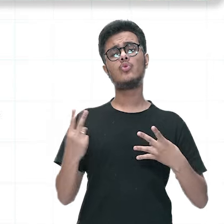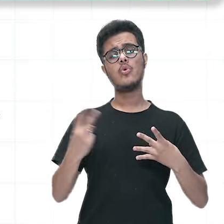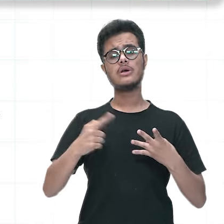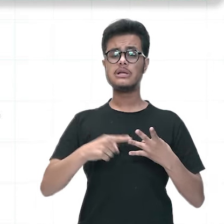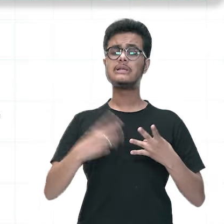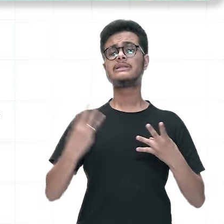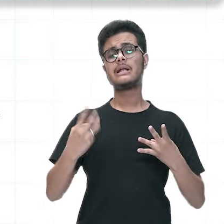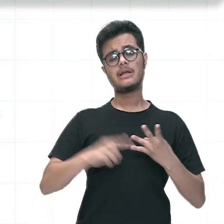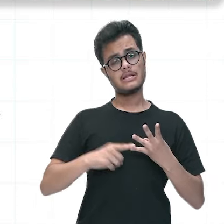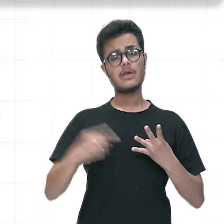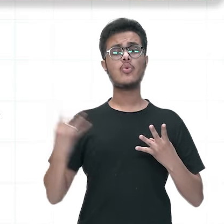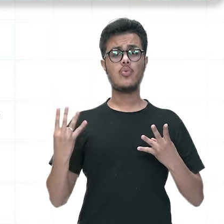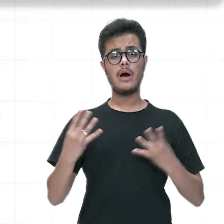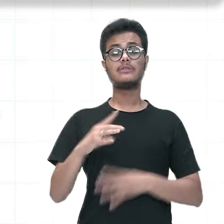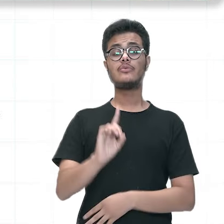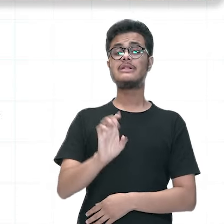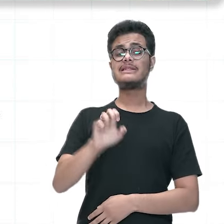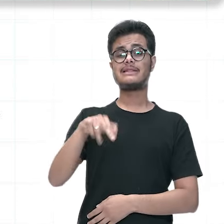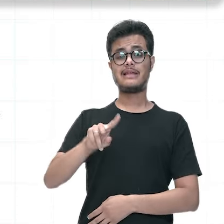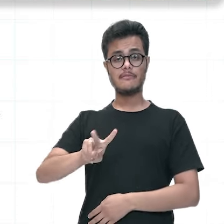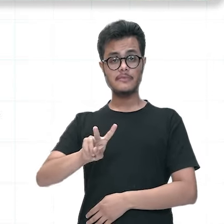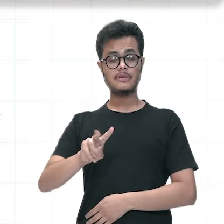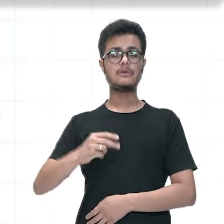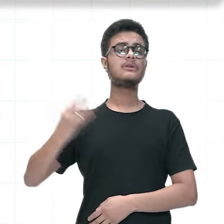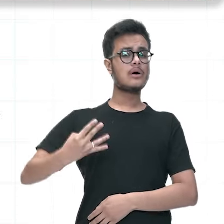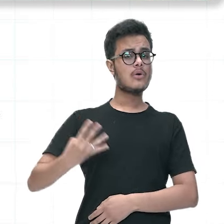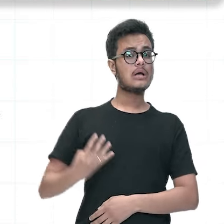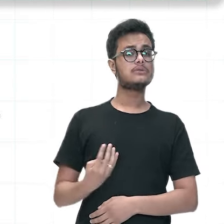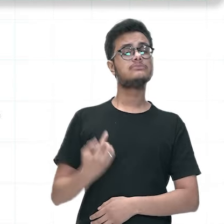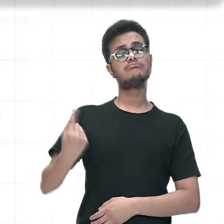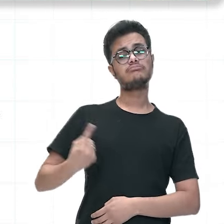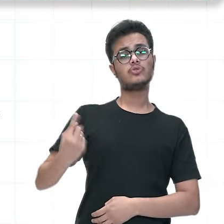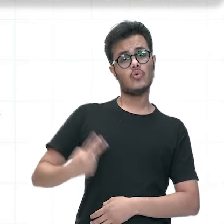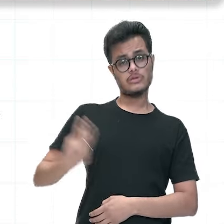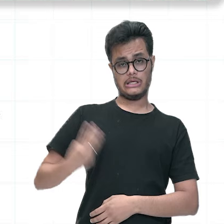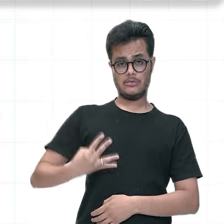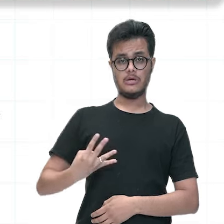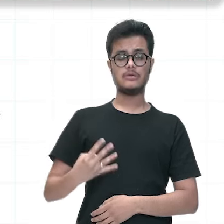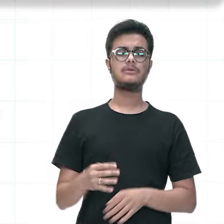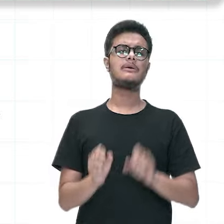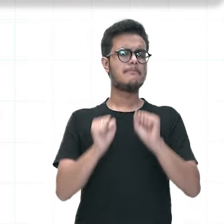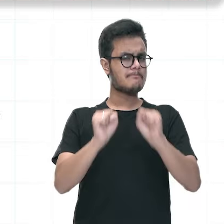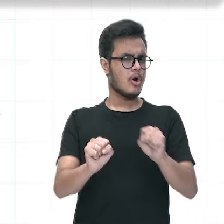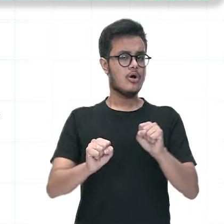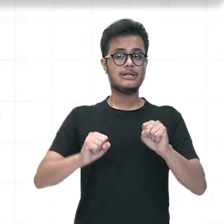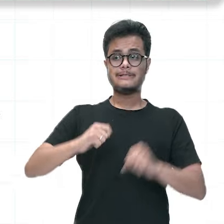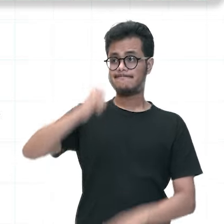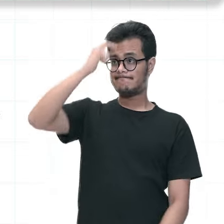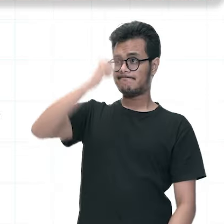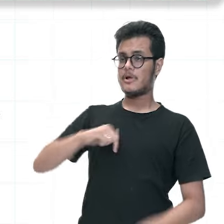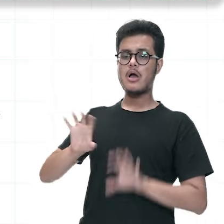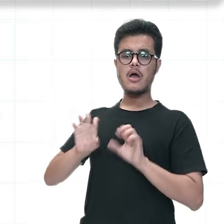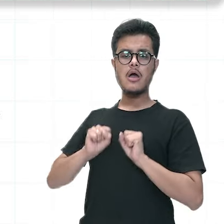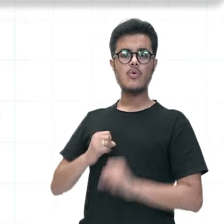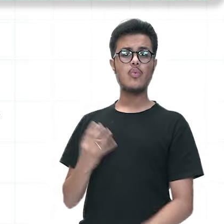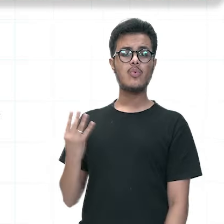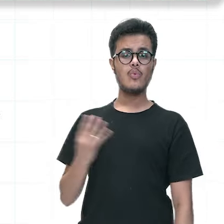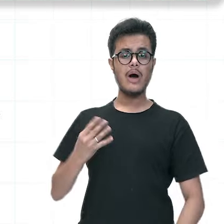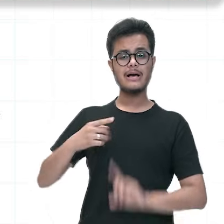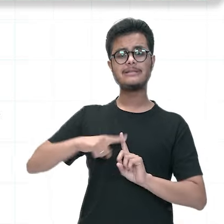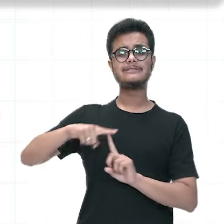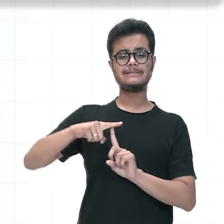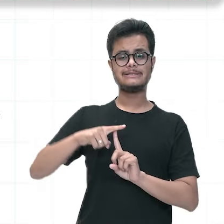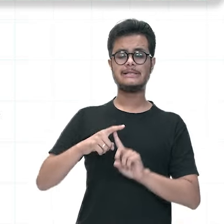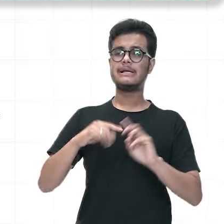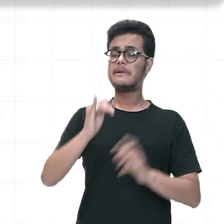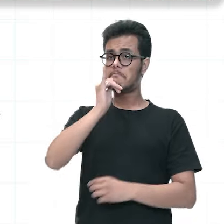DENV3 e DENV4. Então, é possível a pessoa contrair os 4 tipos da dengue, certo? Se ela pegar a dengue